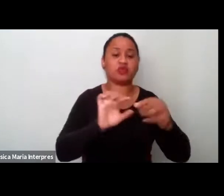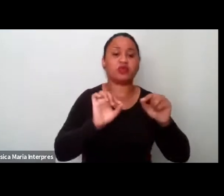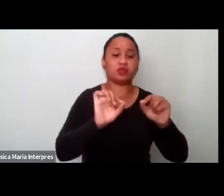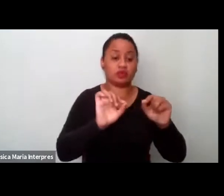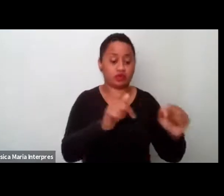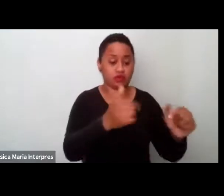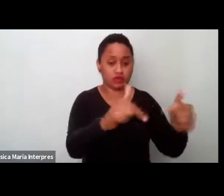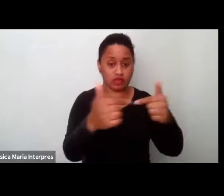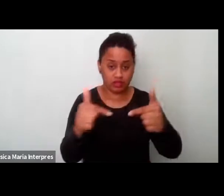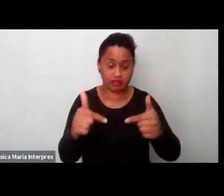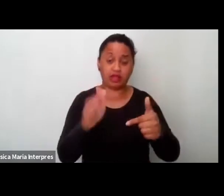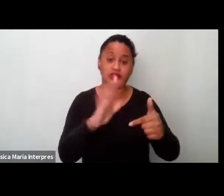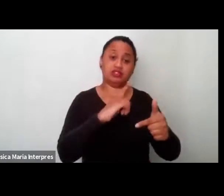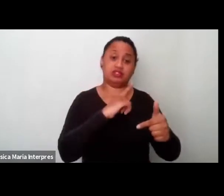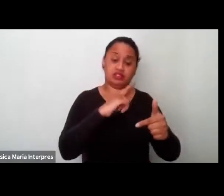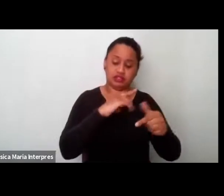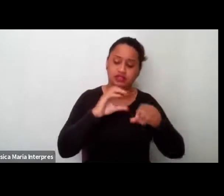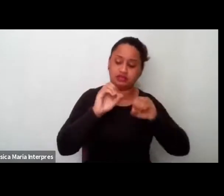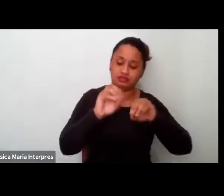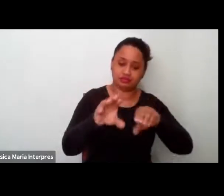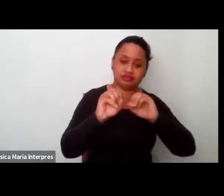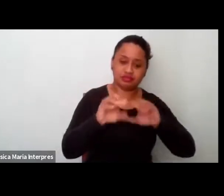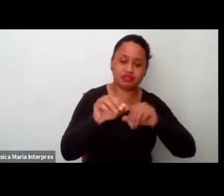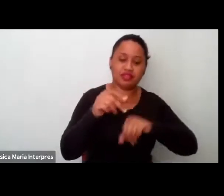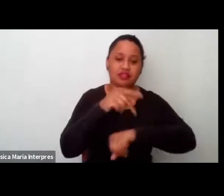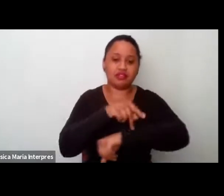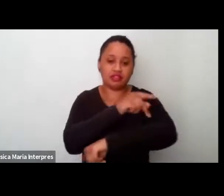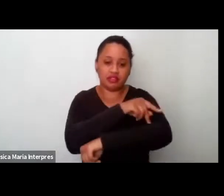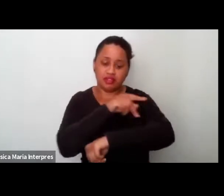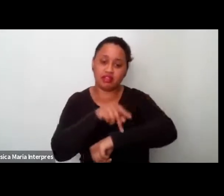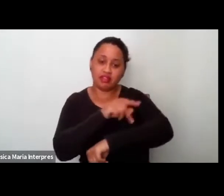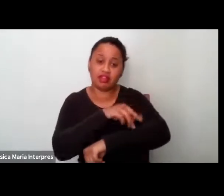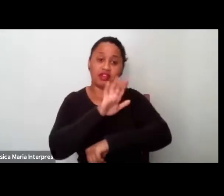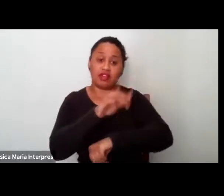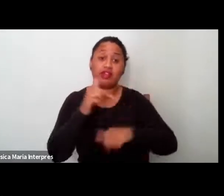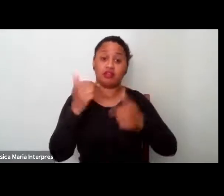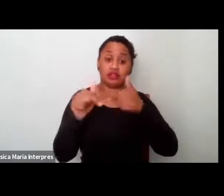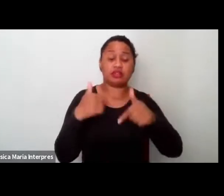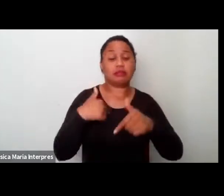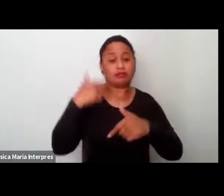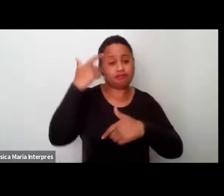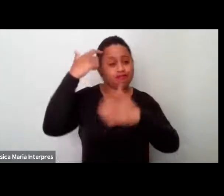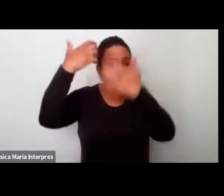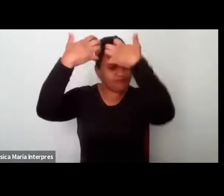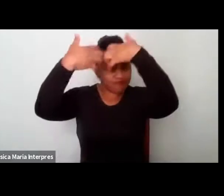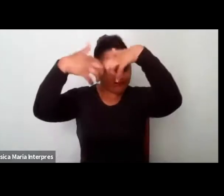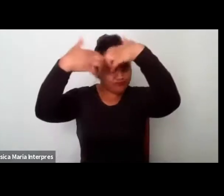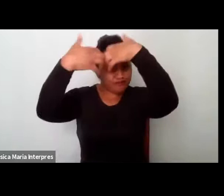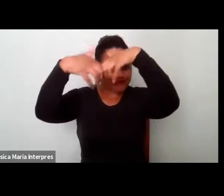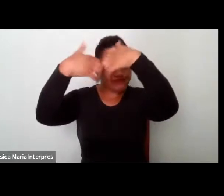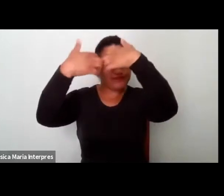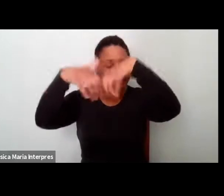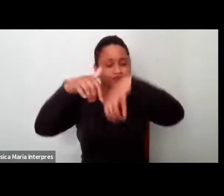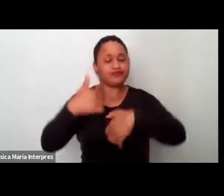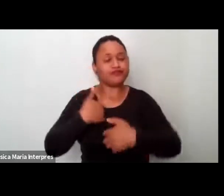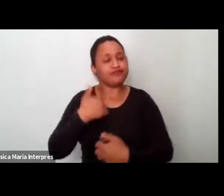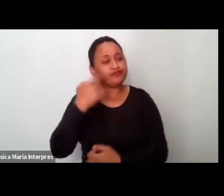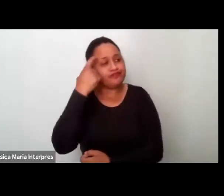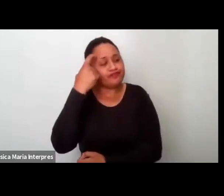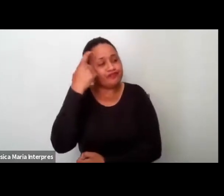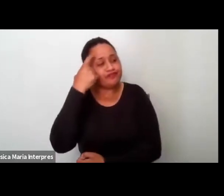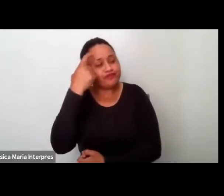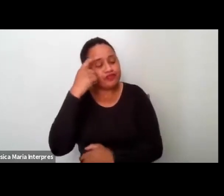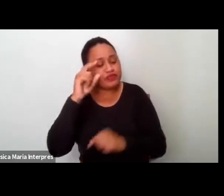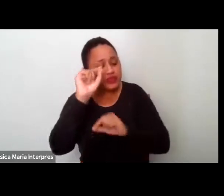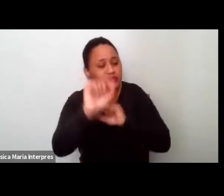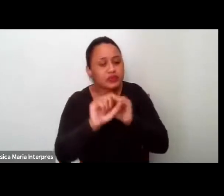já fazíamos, educativo pedagógico, que é um trabalho reflexivo, assim, de pensar sobre